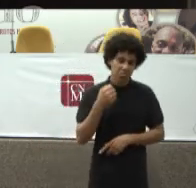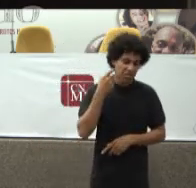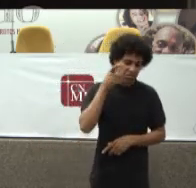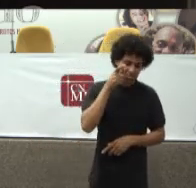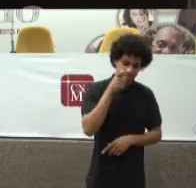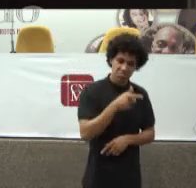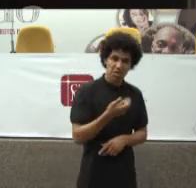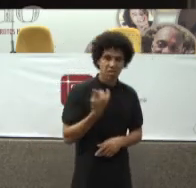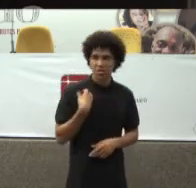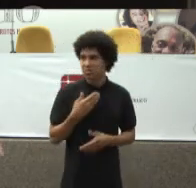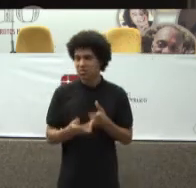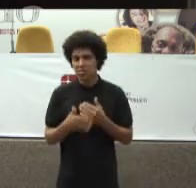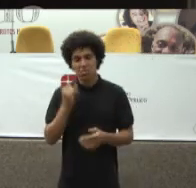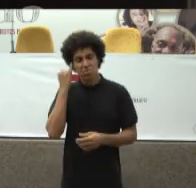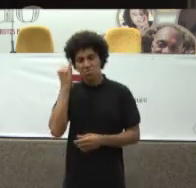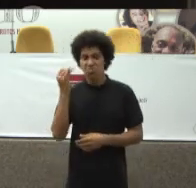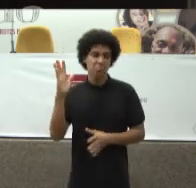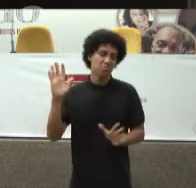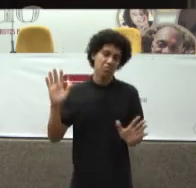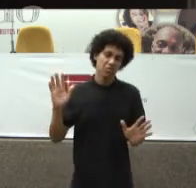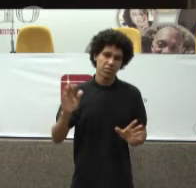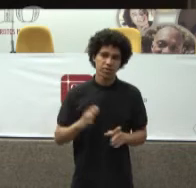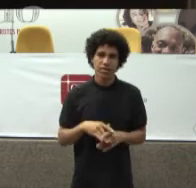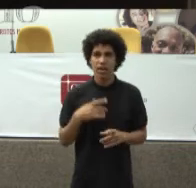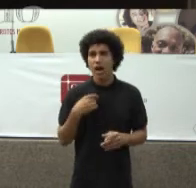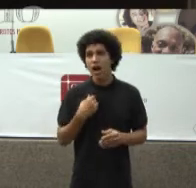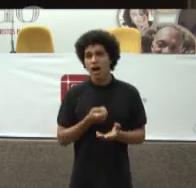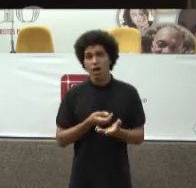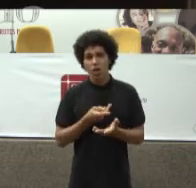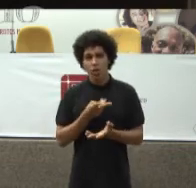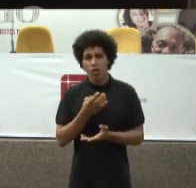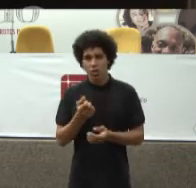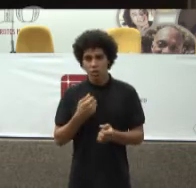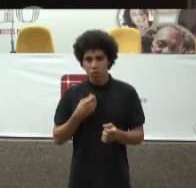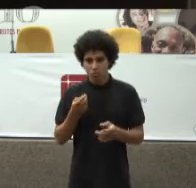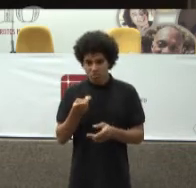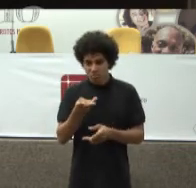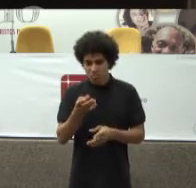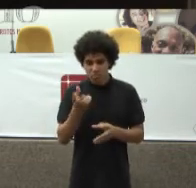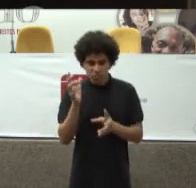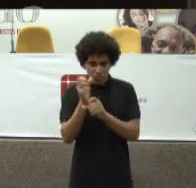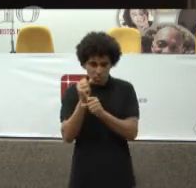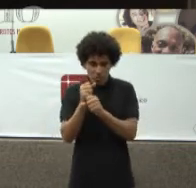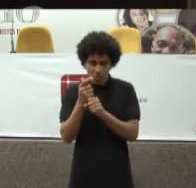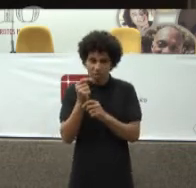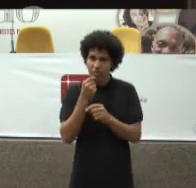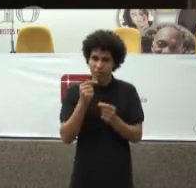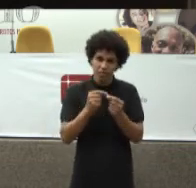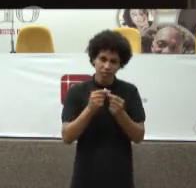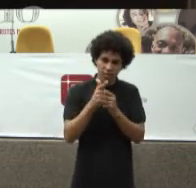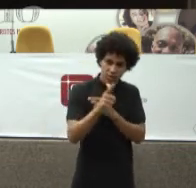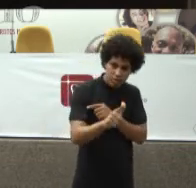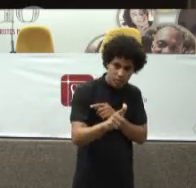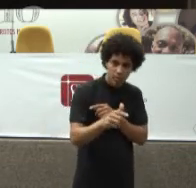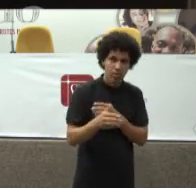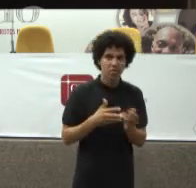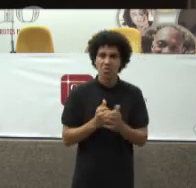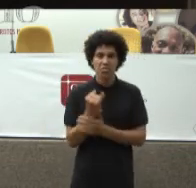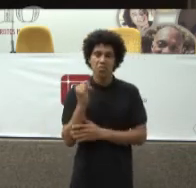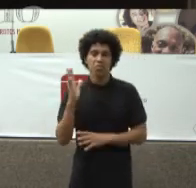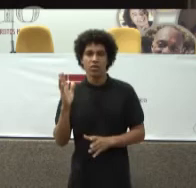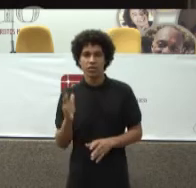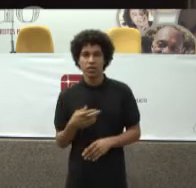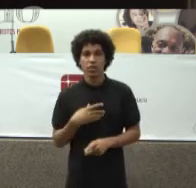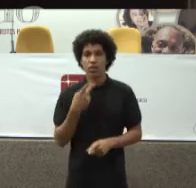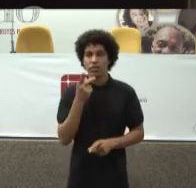Seja Refeita Porque o que Nós chamamos SEMED É a nossa Câmara de Medicamentos